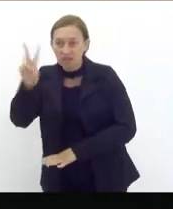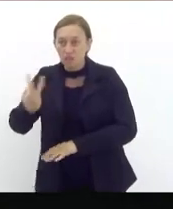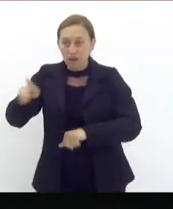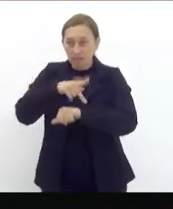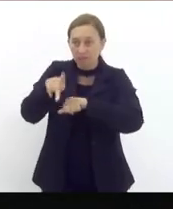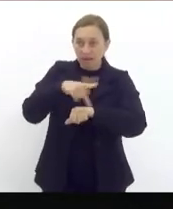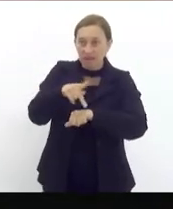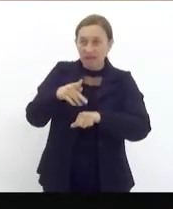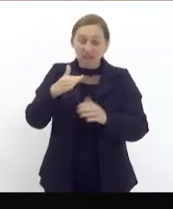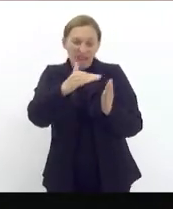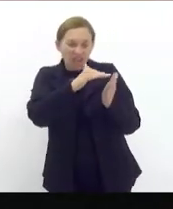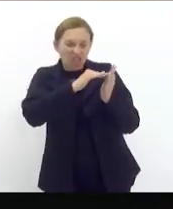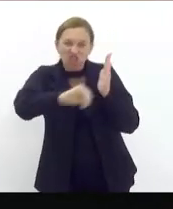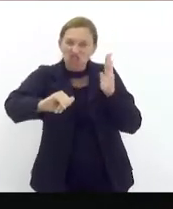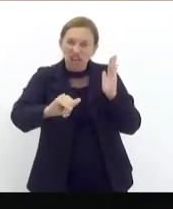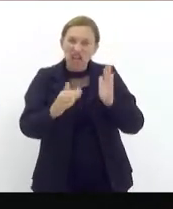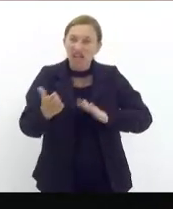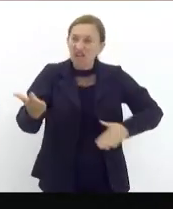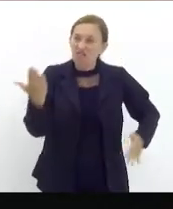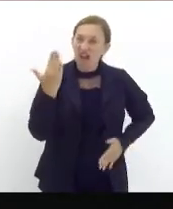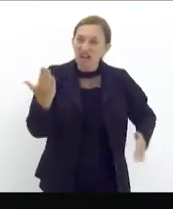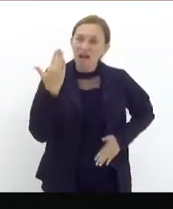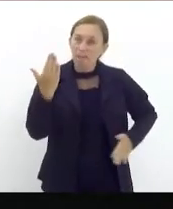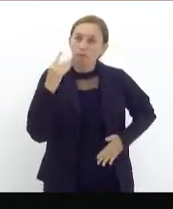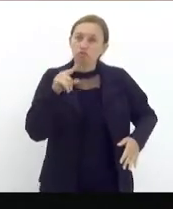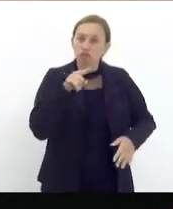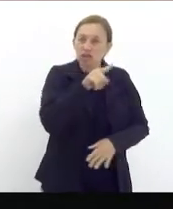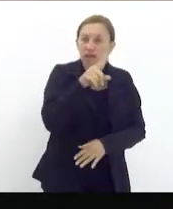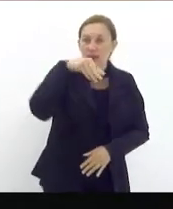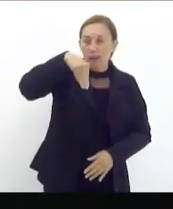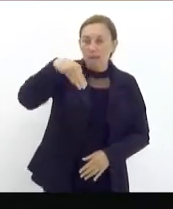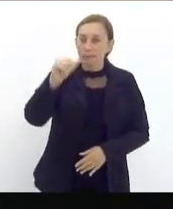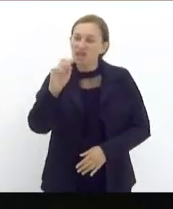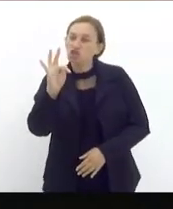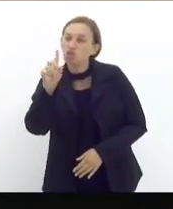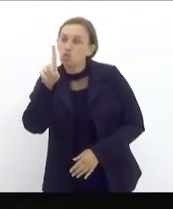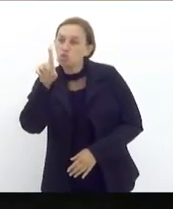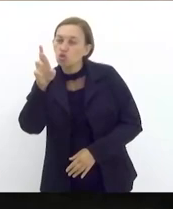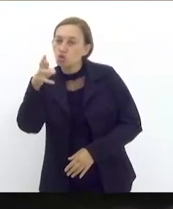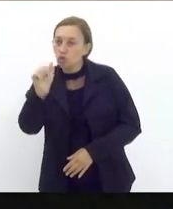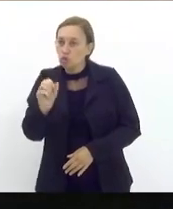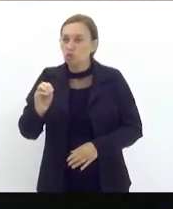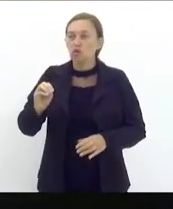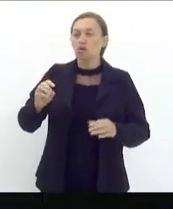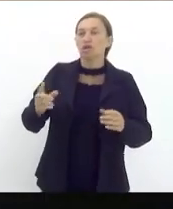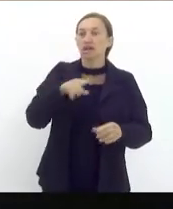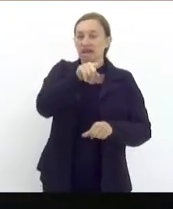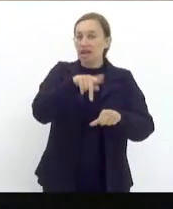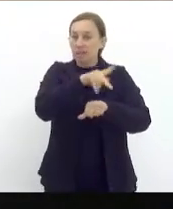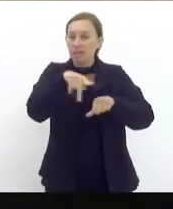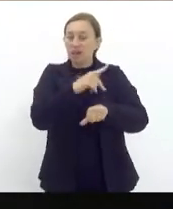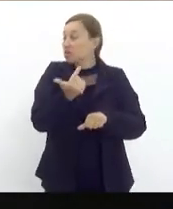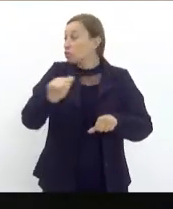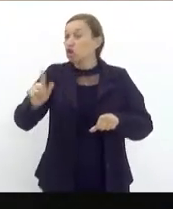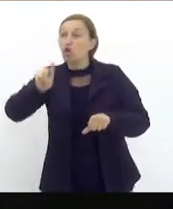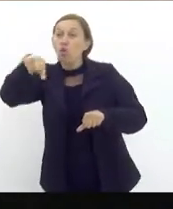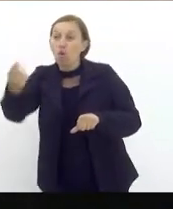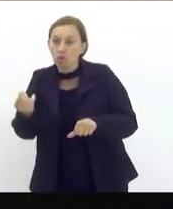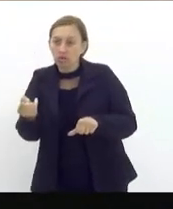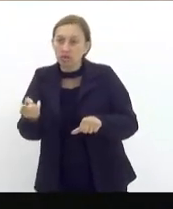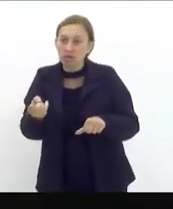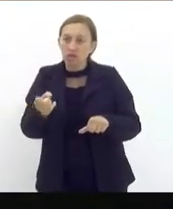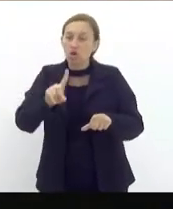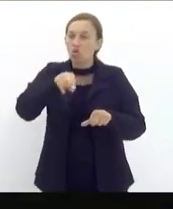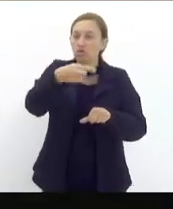aquele vagabundo daquele Maduro do poder lá naquele país não tem outra chance o resto